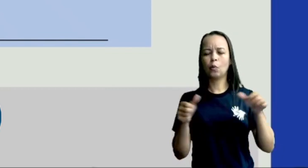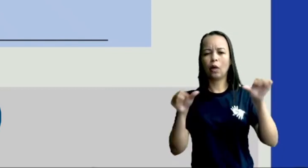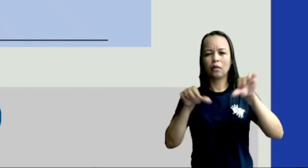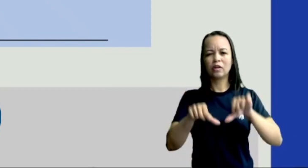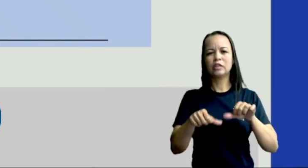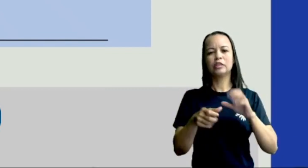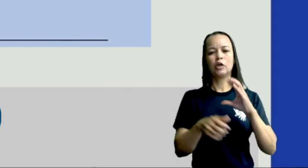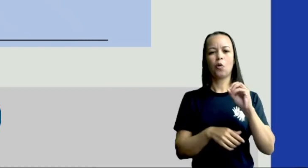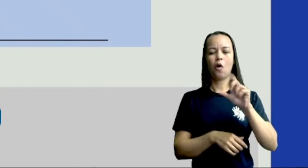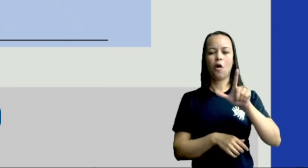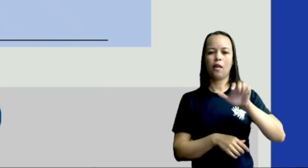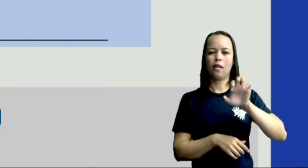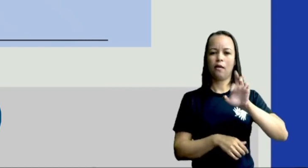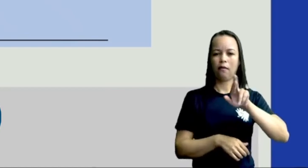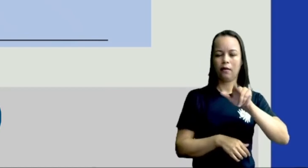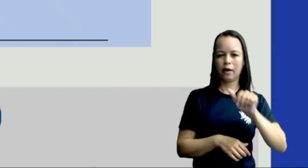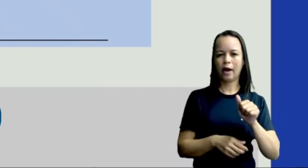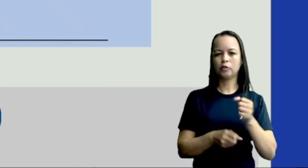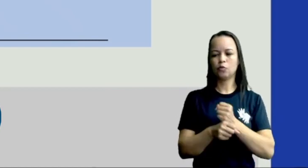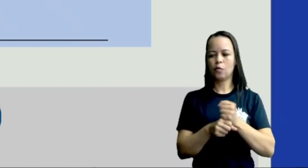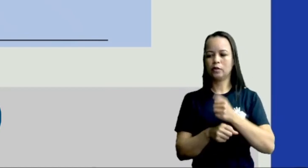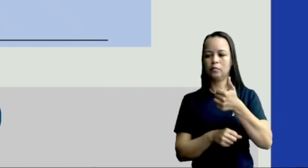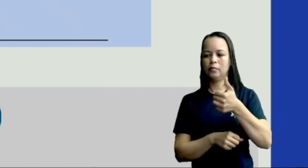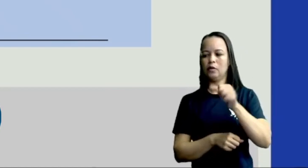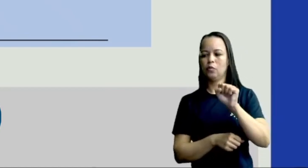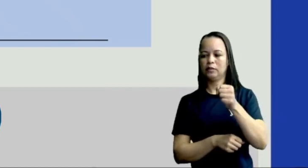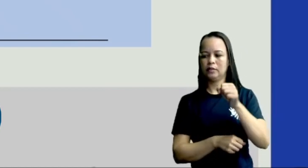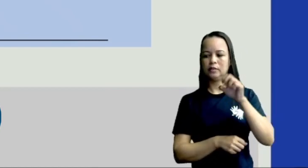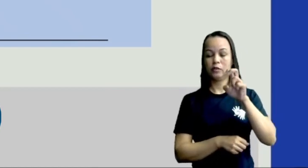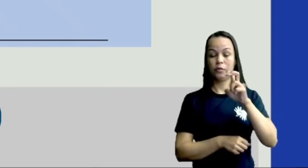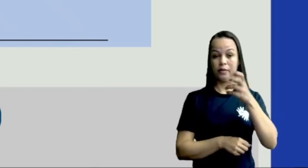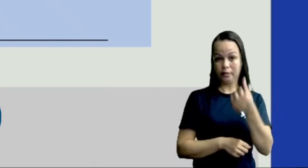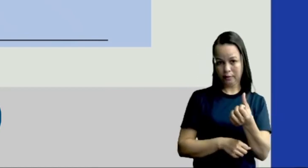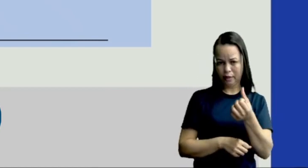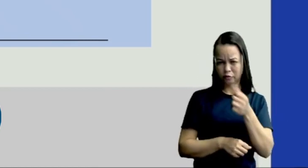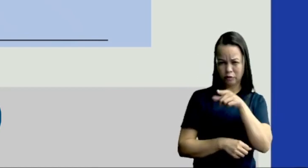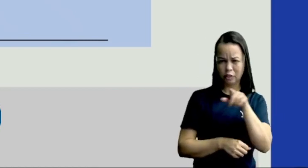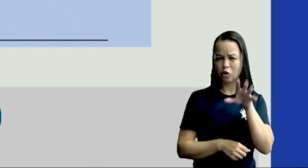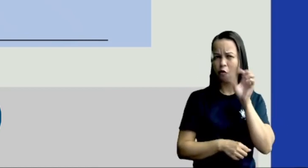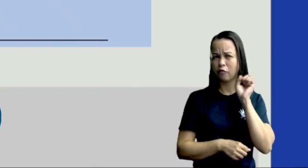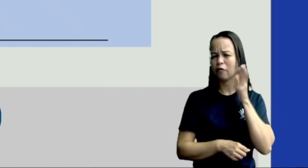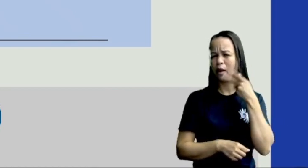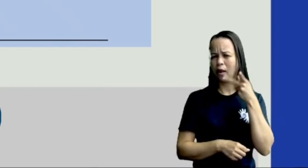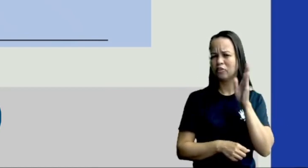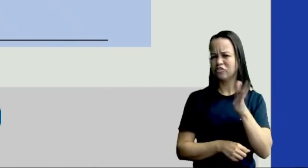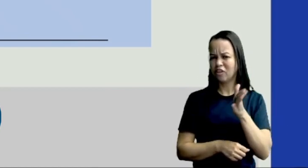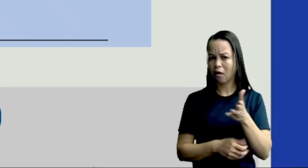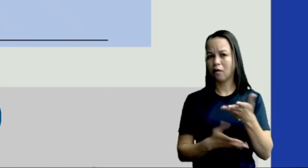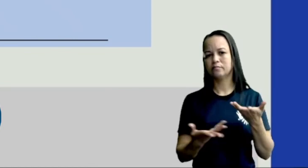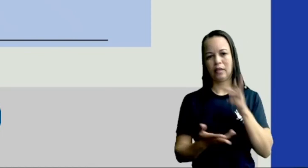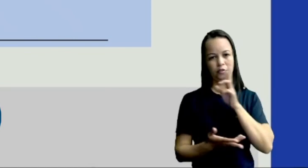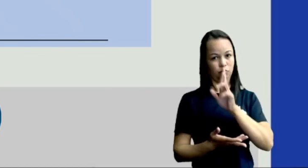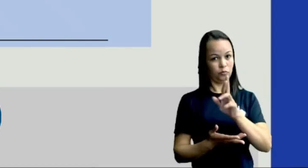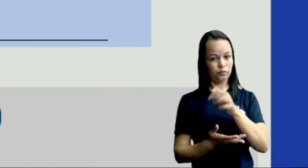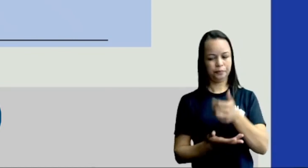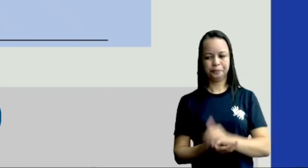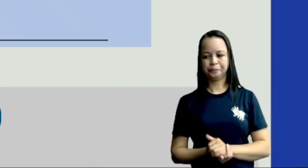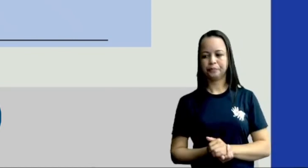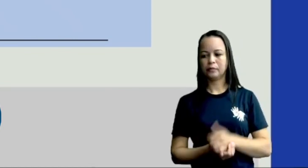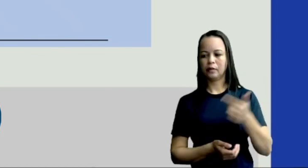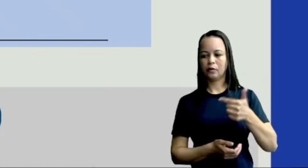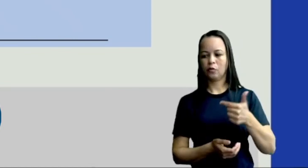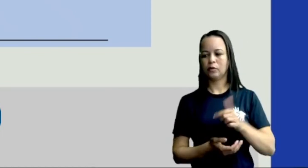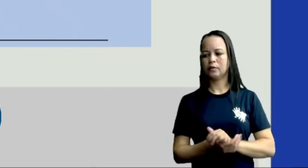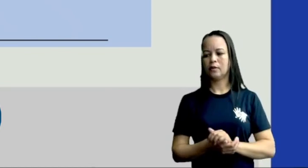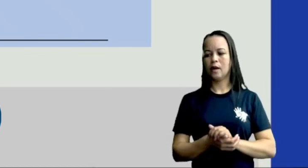1856? Responde aí tá? 2 Na pandemia da Covid-19 o que foi